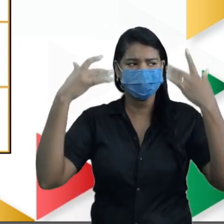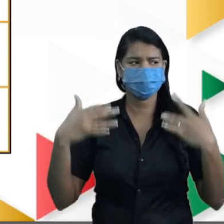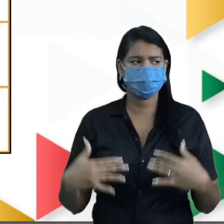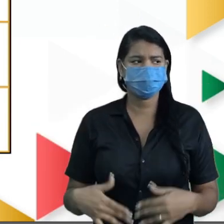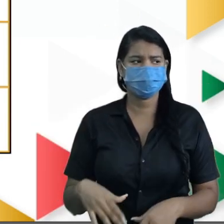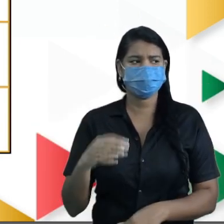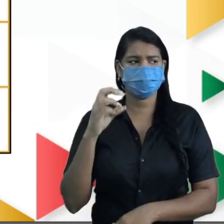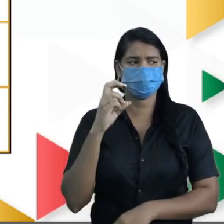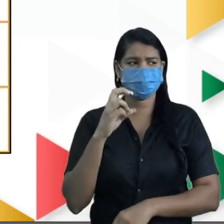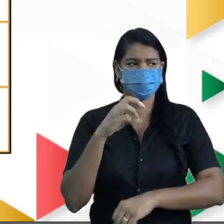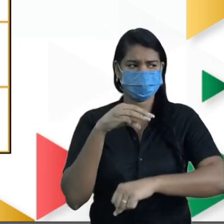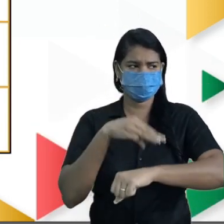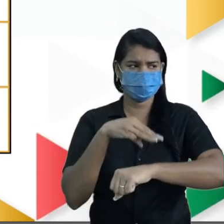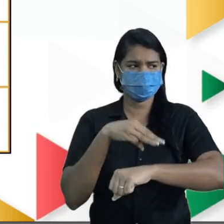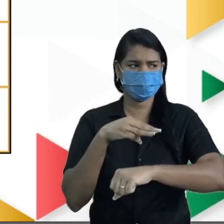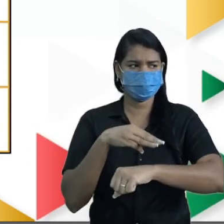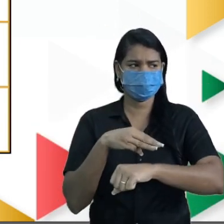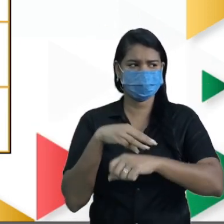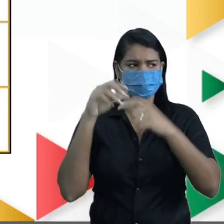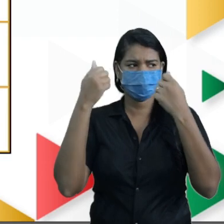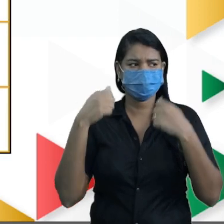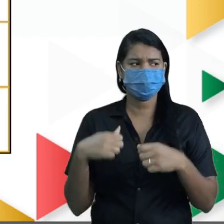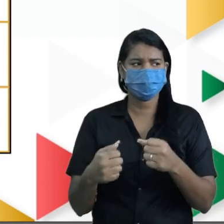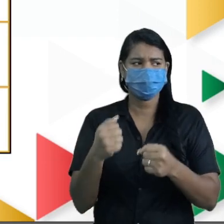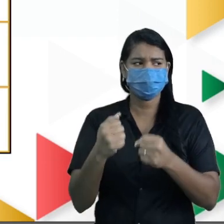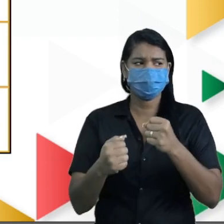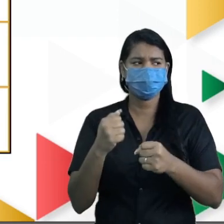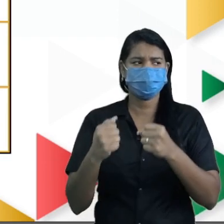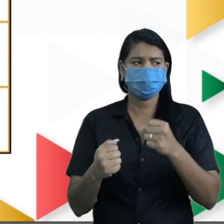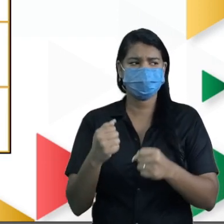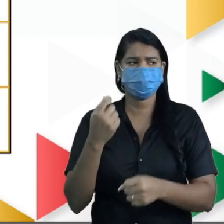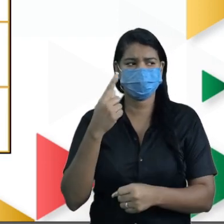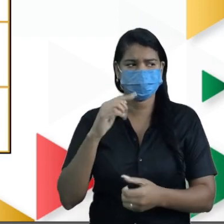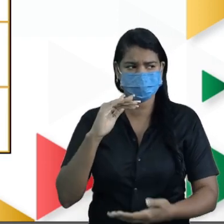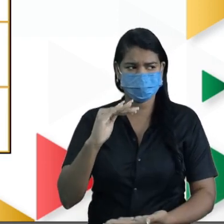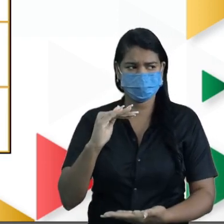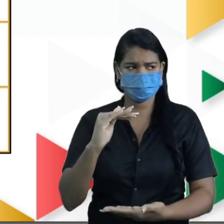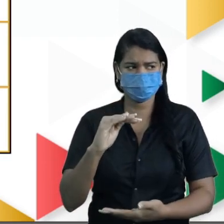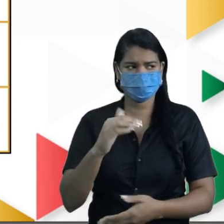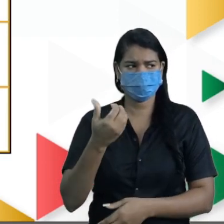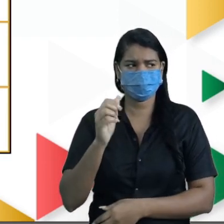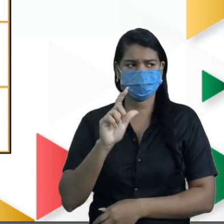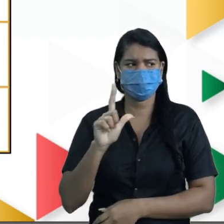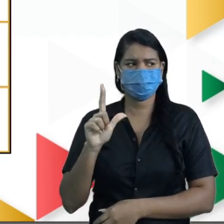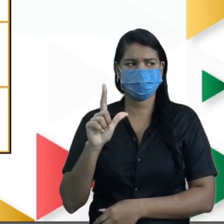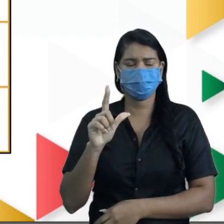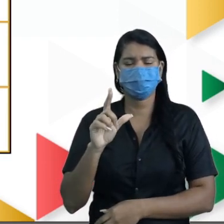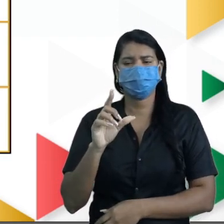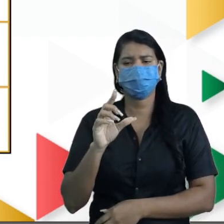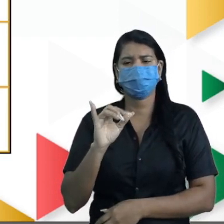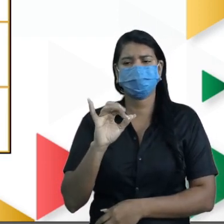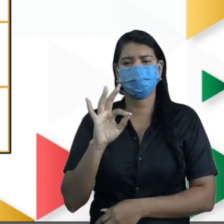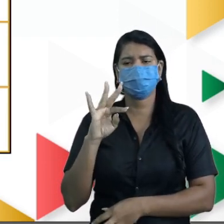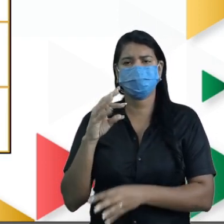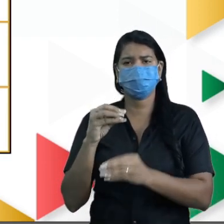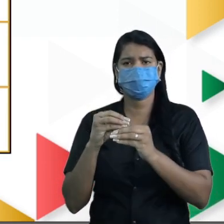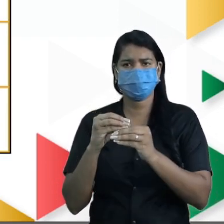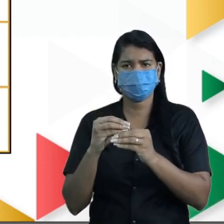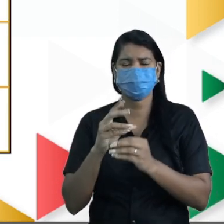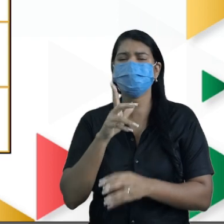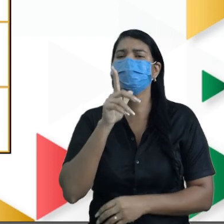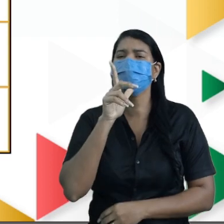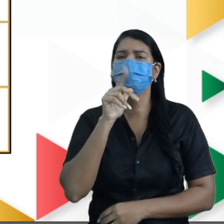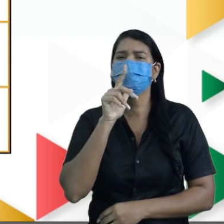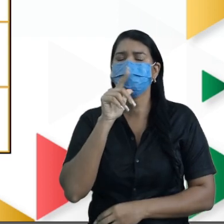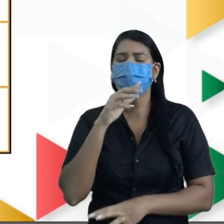e a lavagem semanal do carro a apenas um balde de dez litros. Tranquilo? Quantos litros de